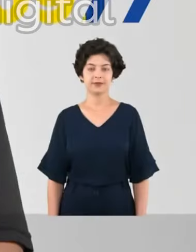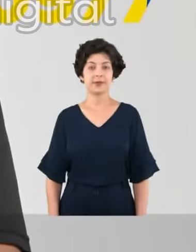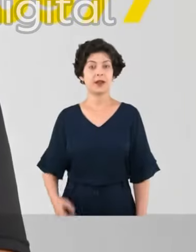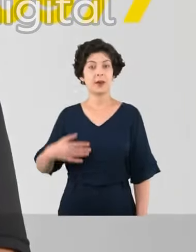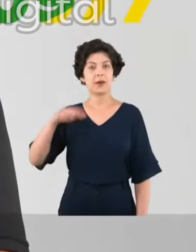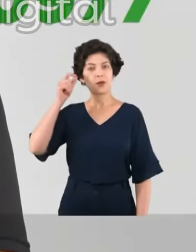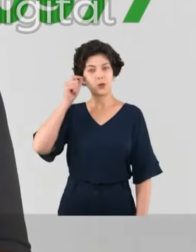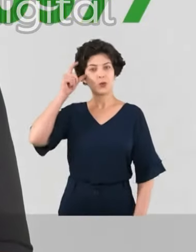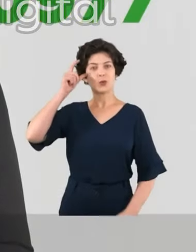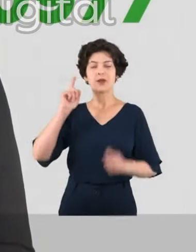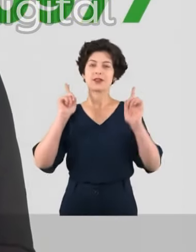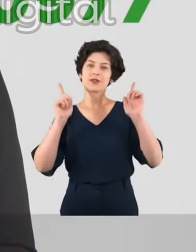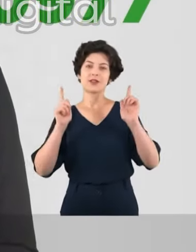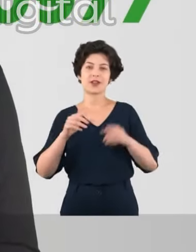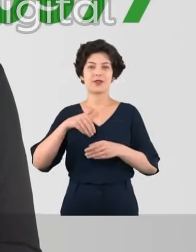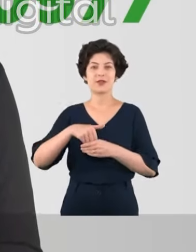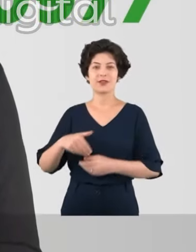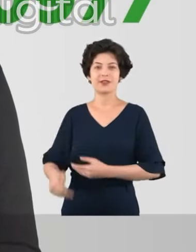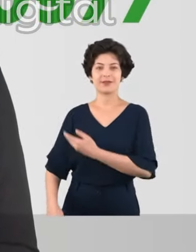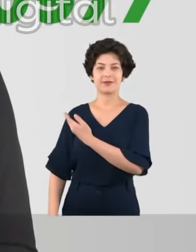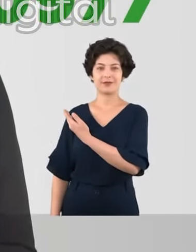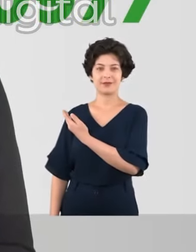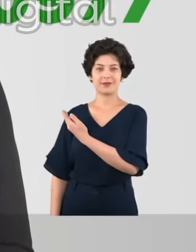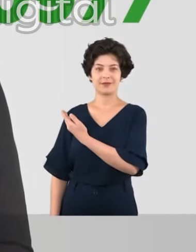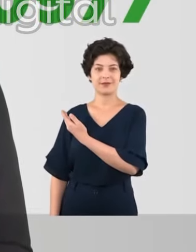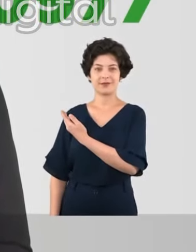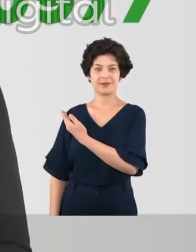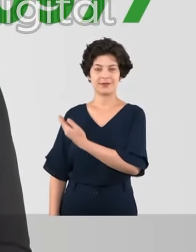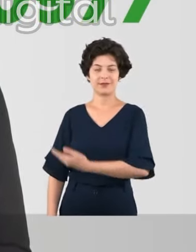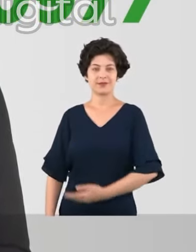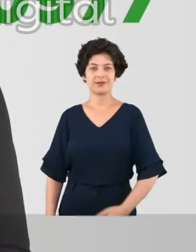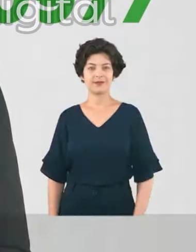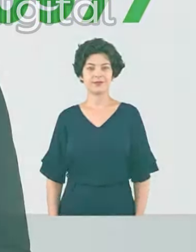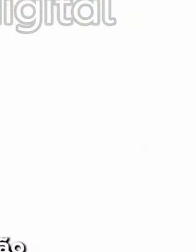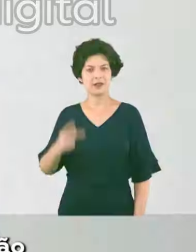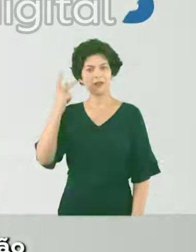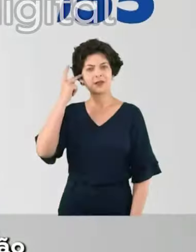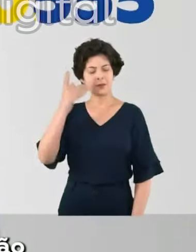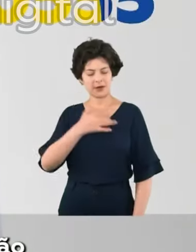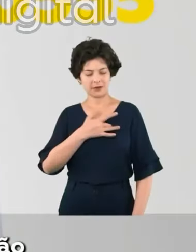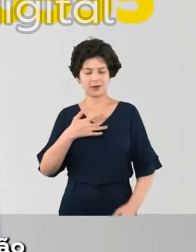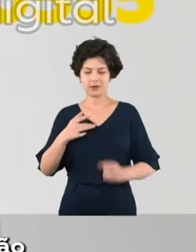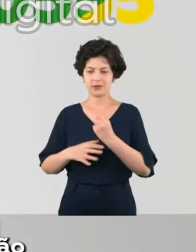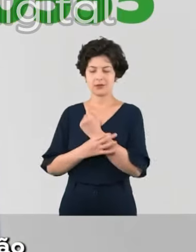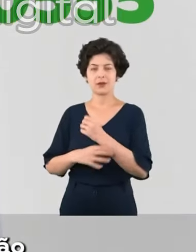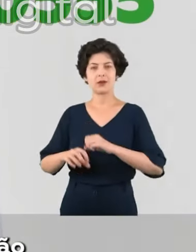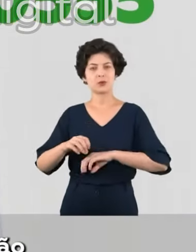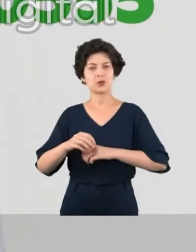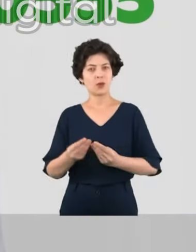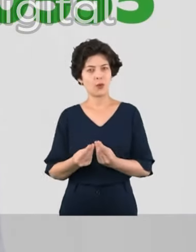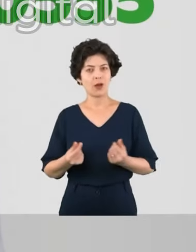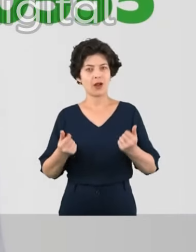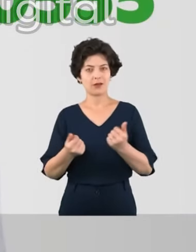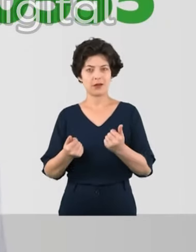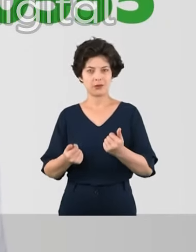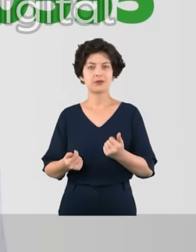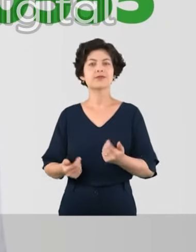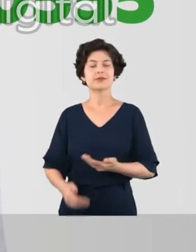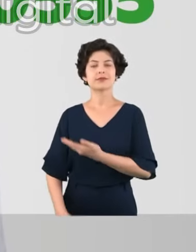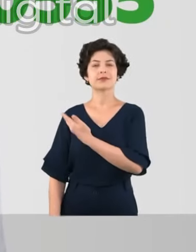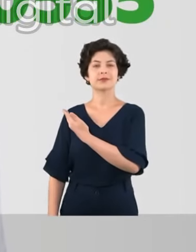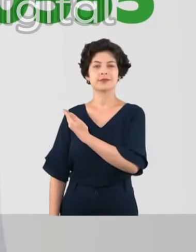Por mais cultura e entretenimento, vote DJ Vadão da Toco, vinte e nove, sete, sete. São Paulo com saúde, segurança e educação de qualidade.